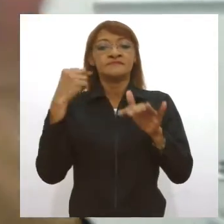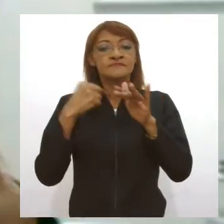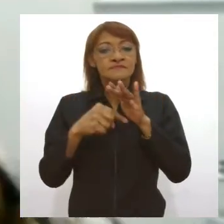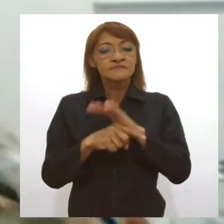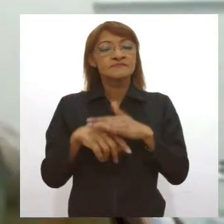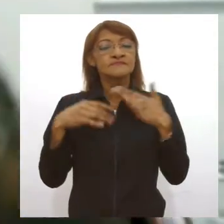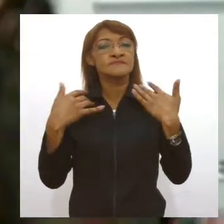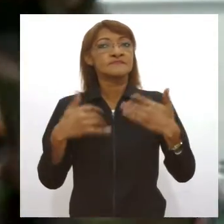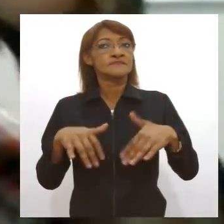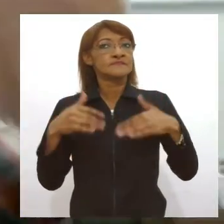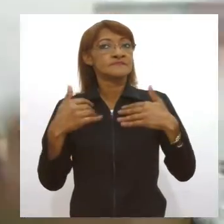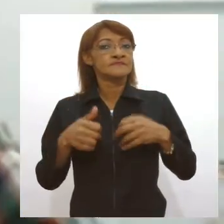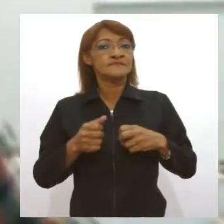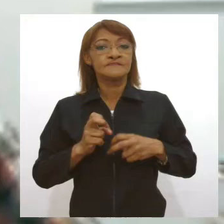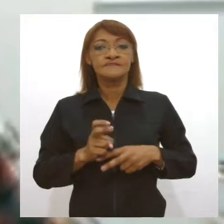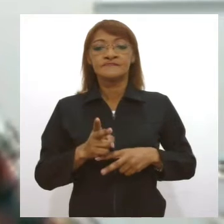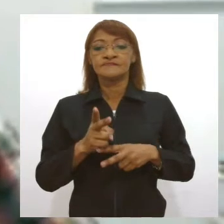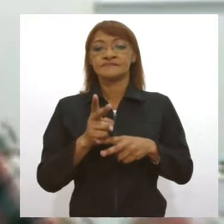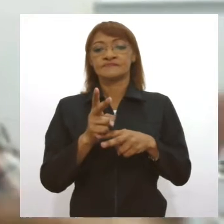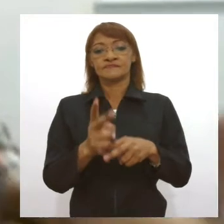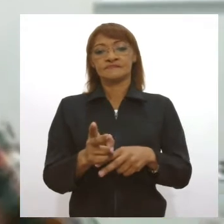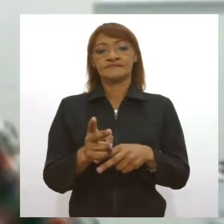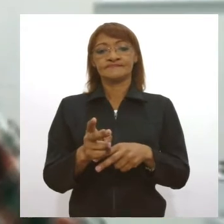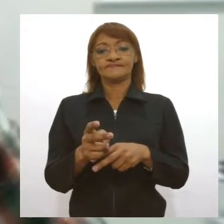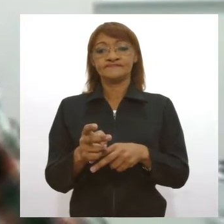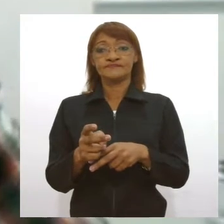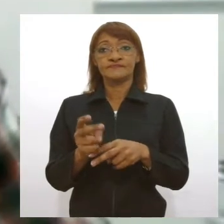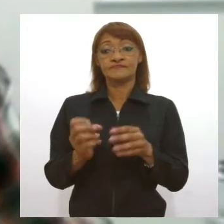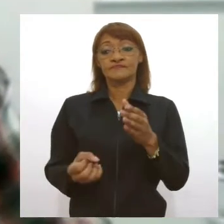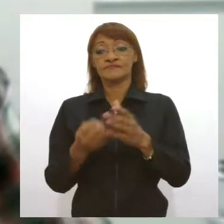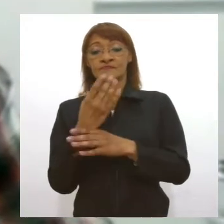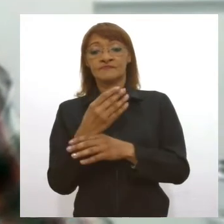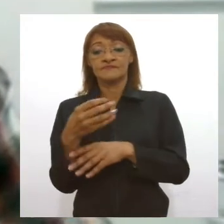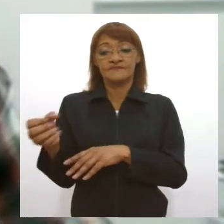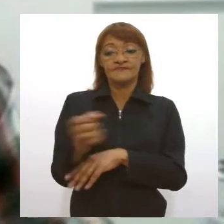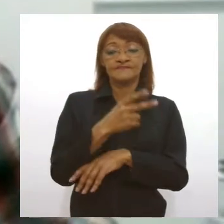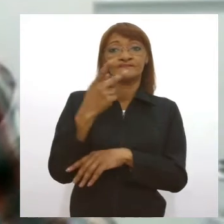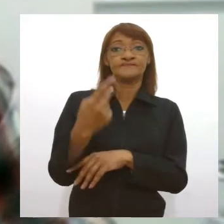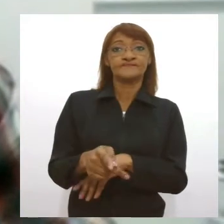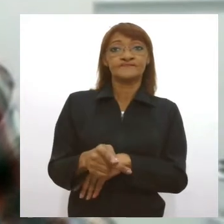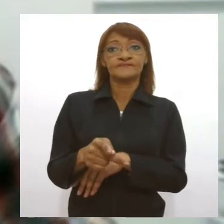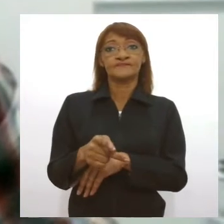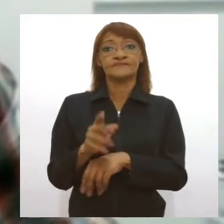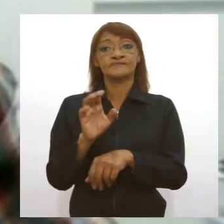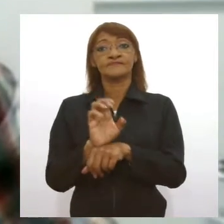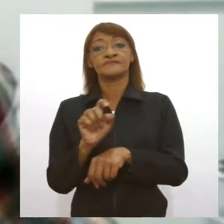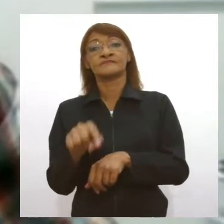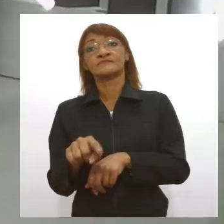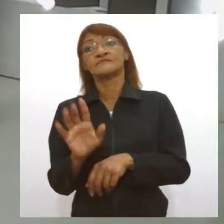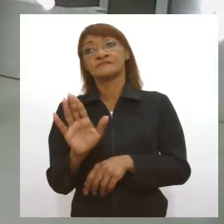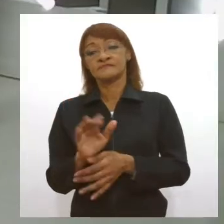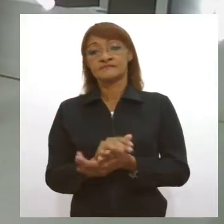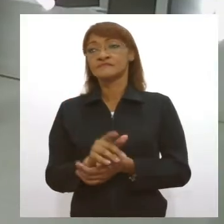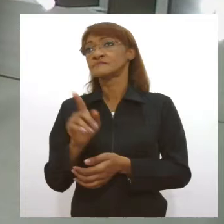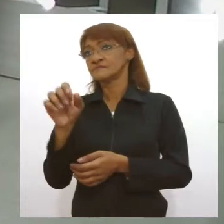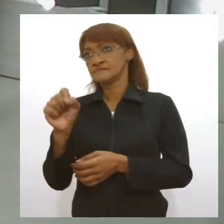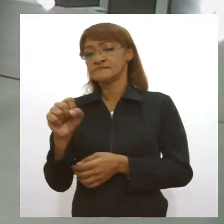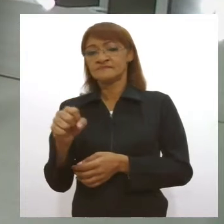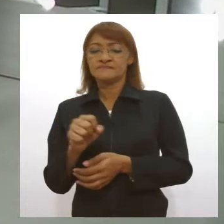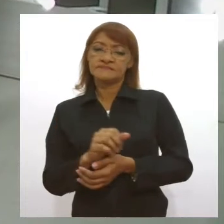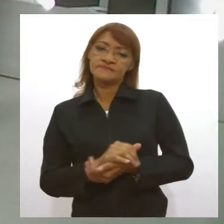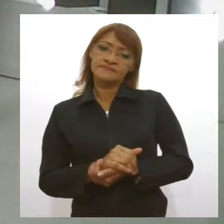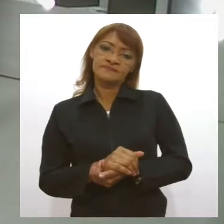continuar para saber se vai ter entrada de novas linhagens ou de novas variantes aqui dentro do Estado. Com certeza. E com relação à